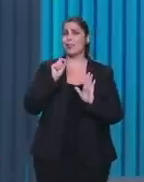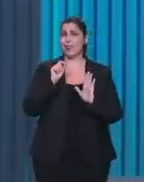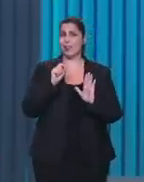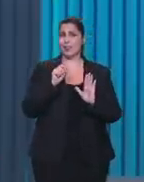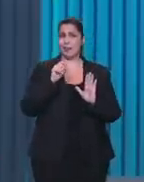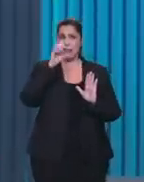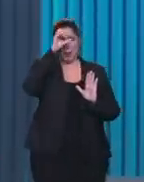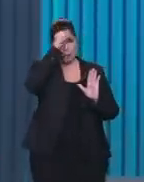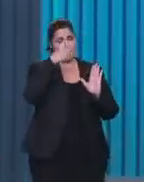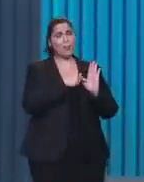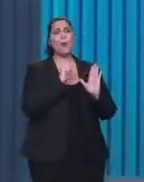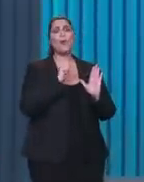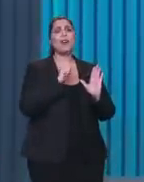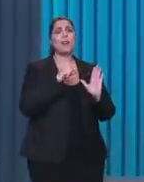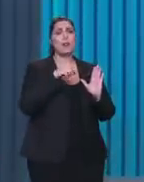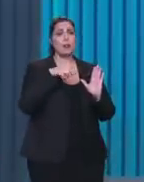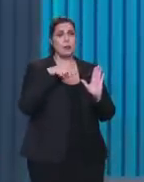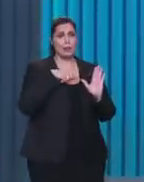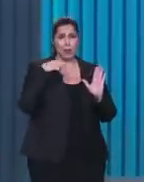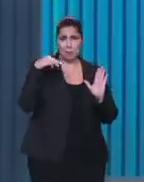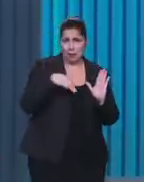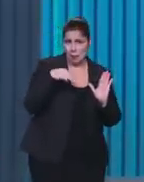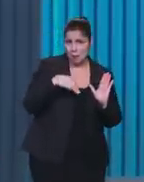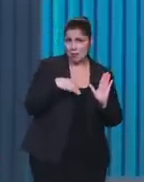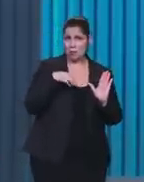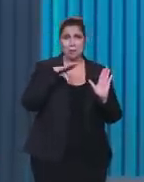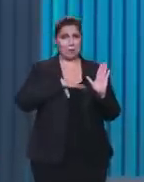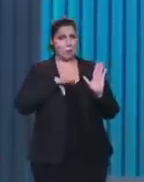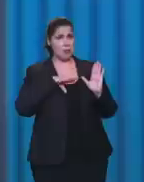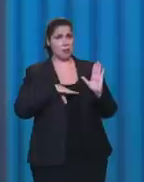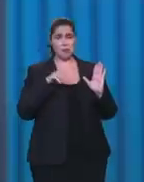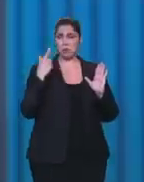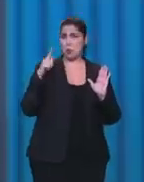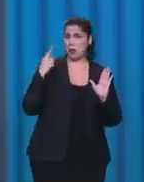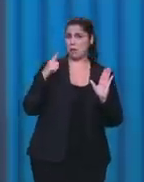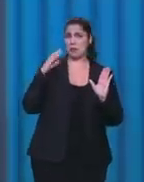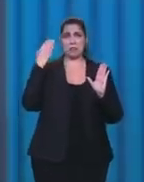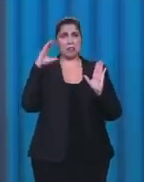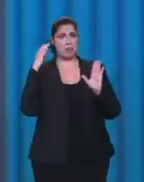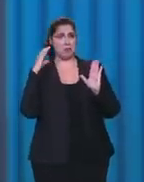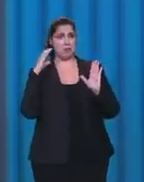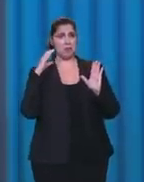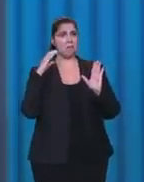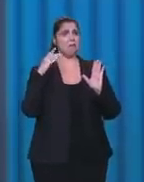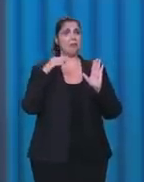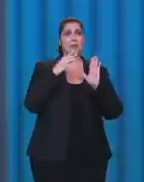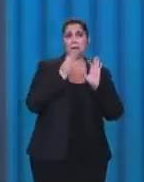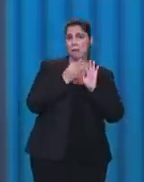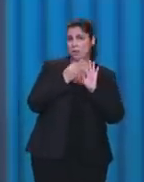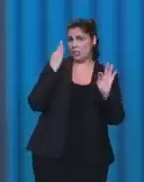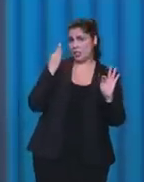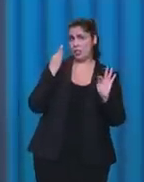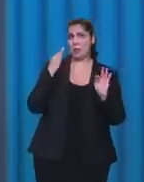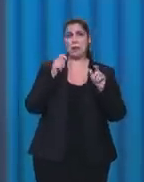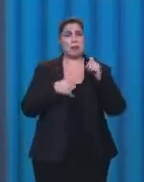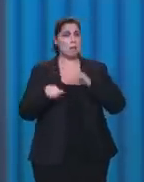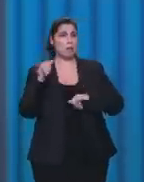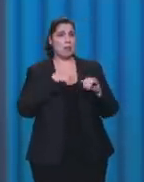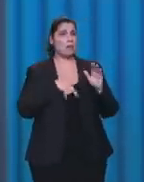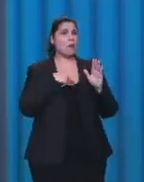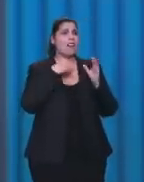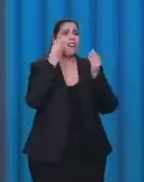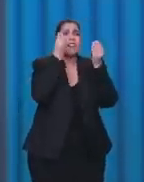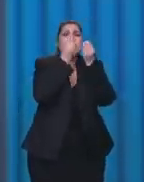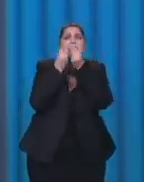matemática, português, geografia, ciências, física e química. Não é sexualizando as nossas